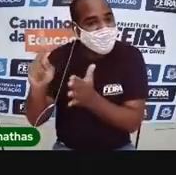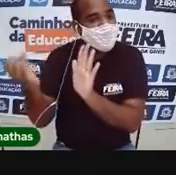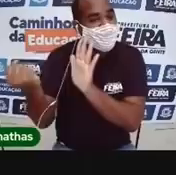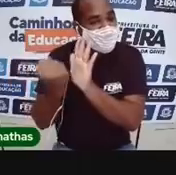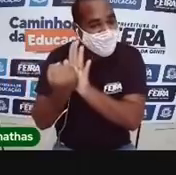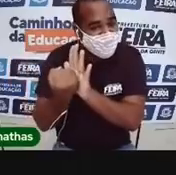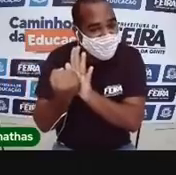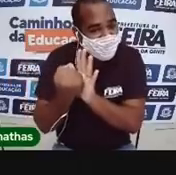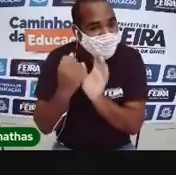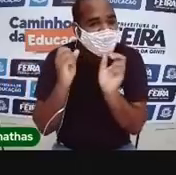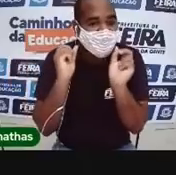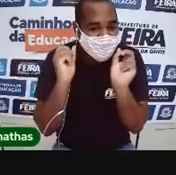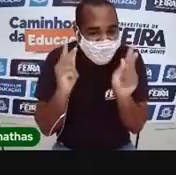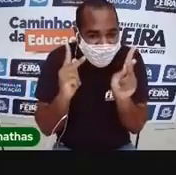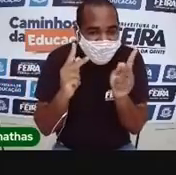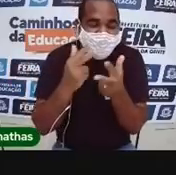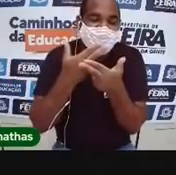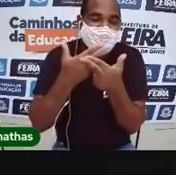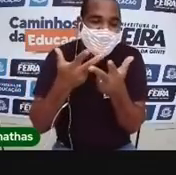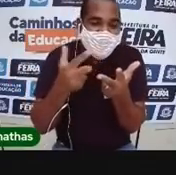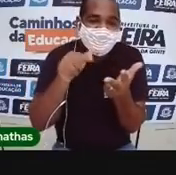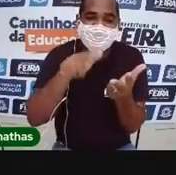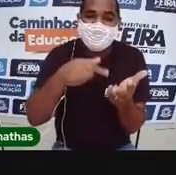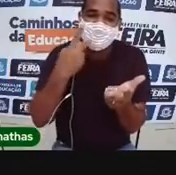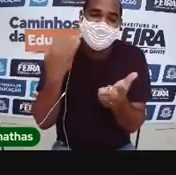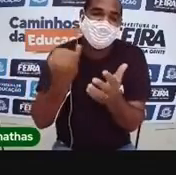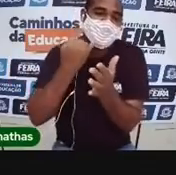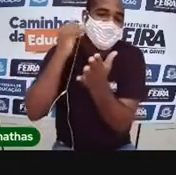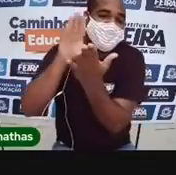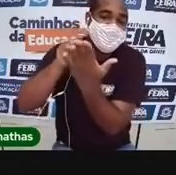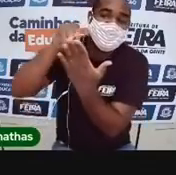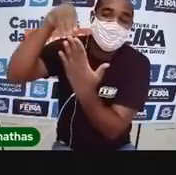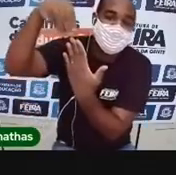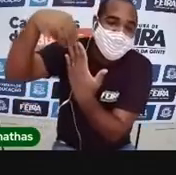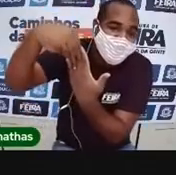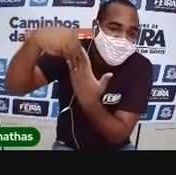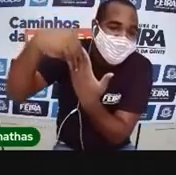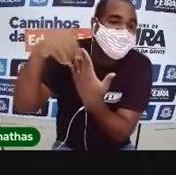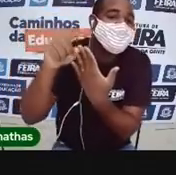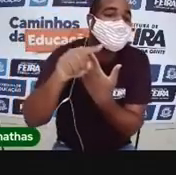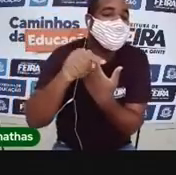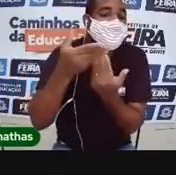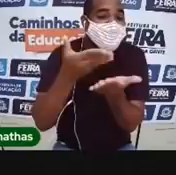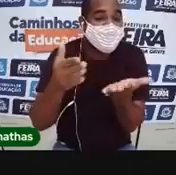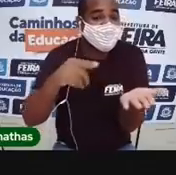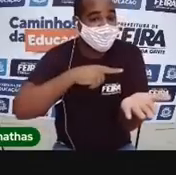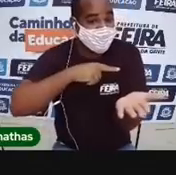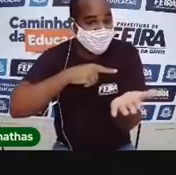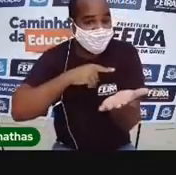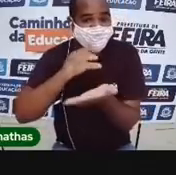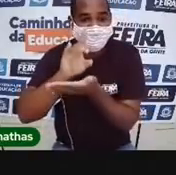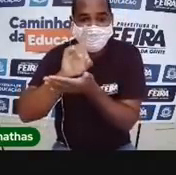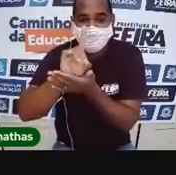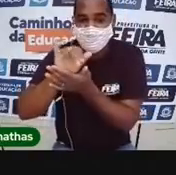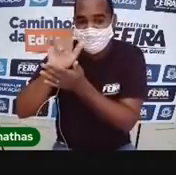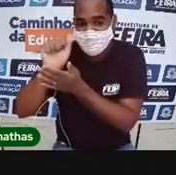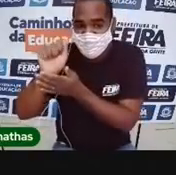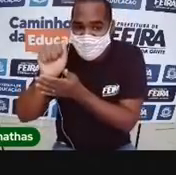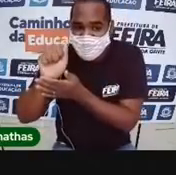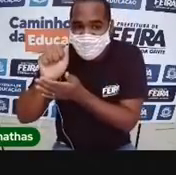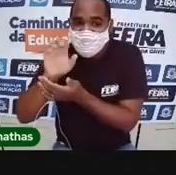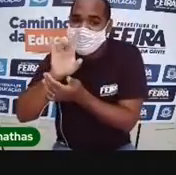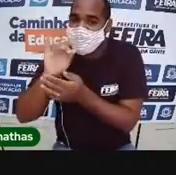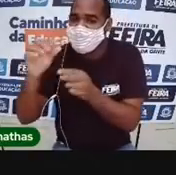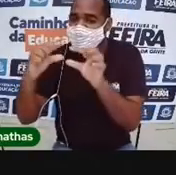vocês os elementos que formam o calendário. No calendário você tem as datas. As